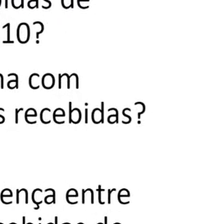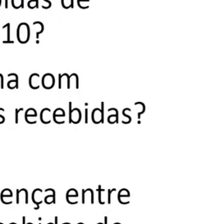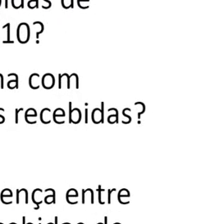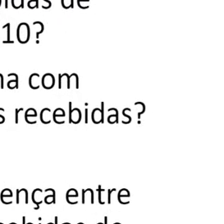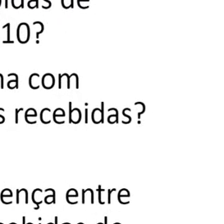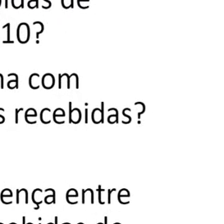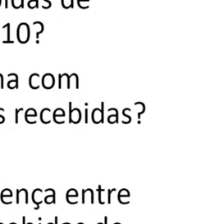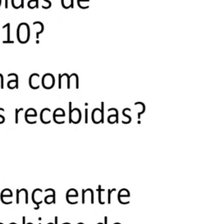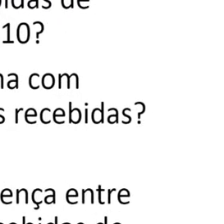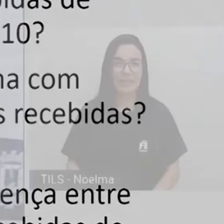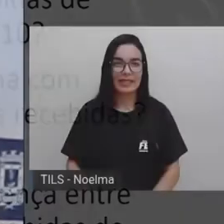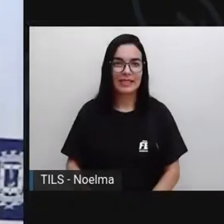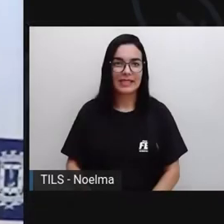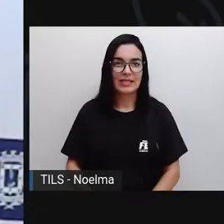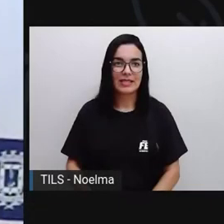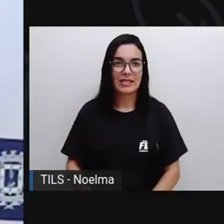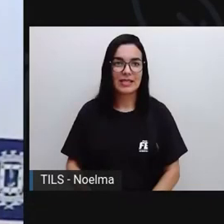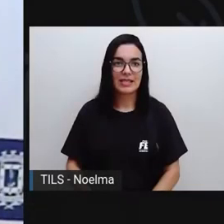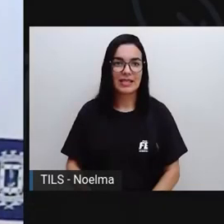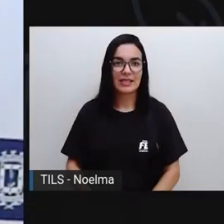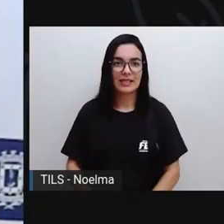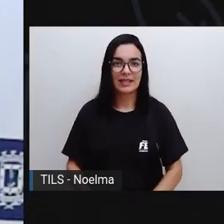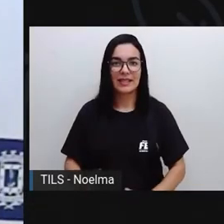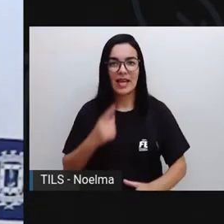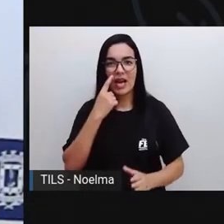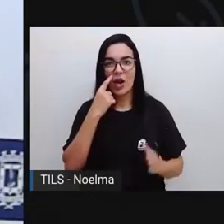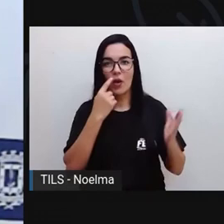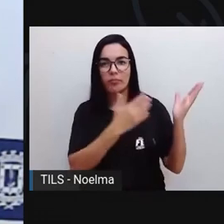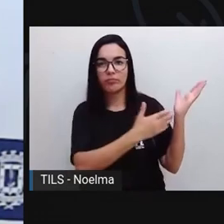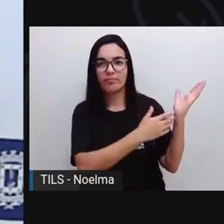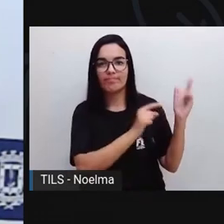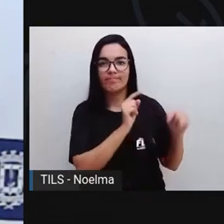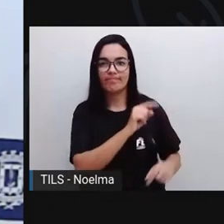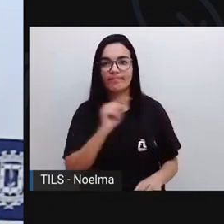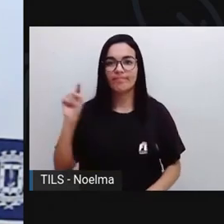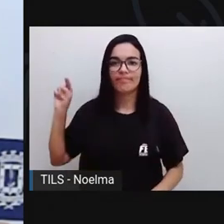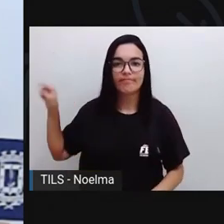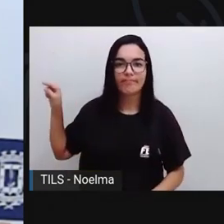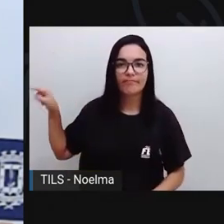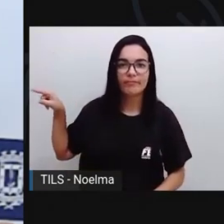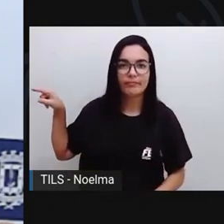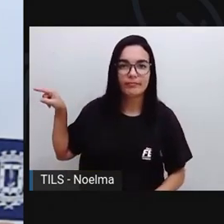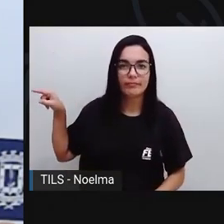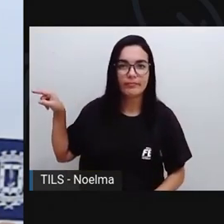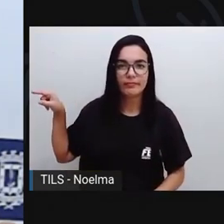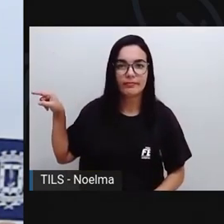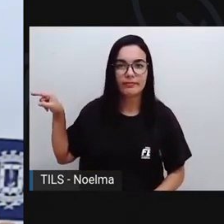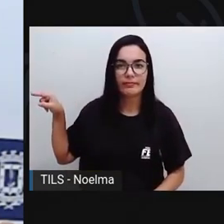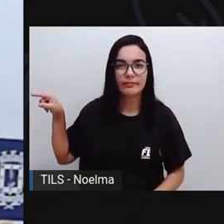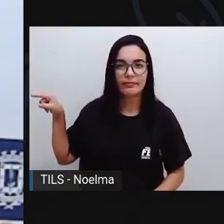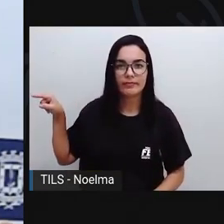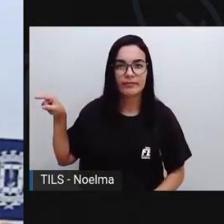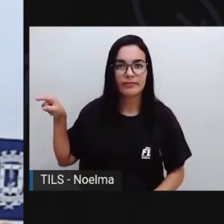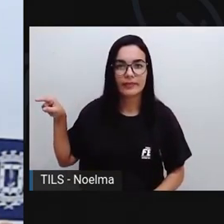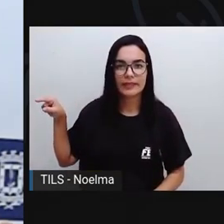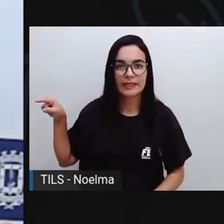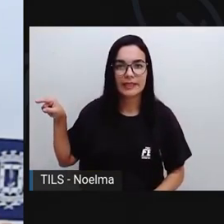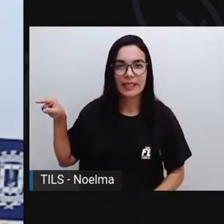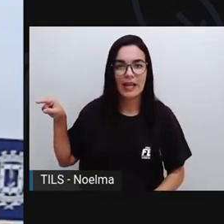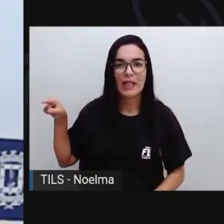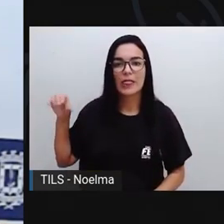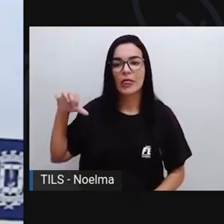14 menos 5, a gente vai ter que pegar uma dezena emprestada. Vai ficar o quê? Aqui nós vamos ter